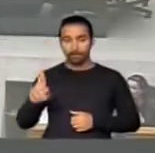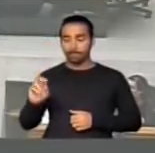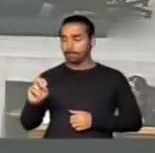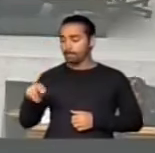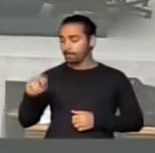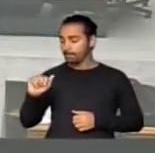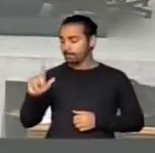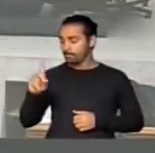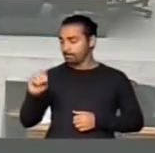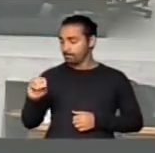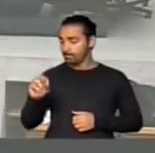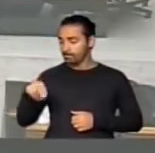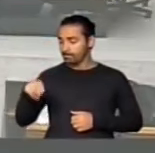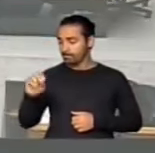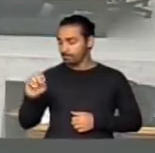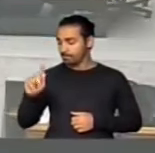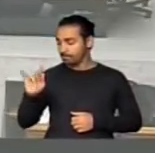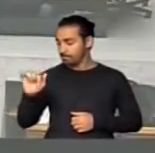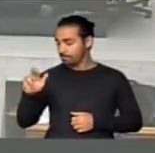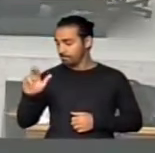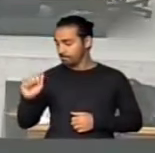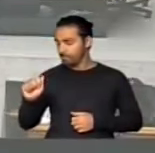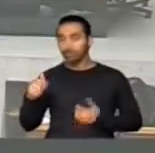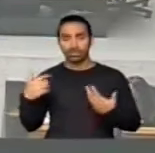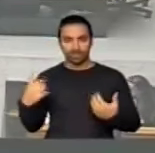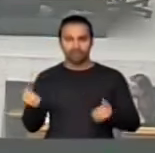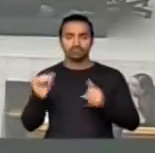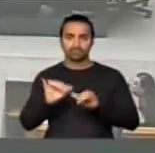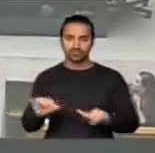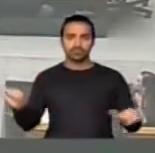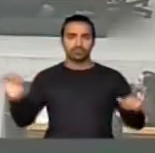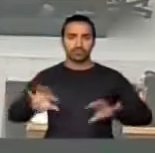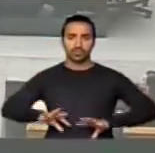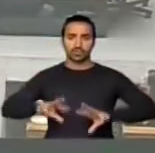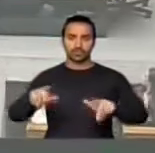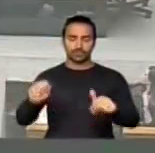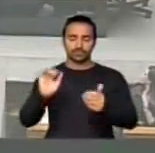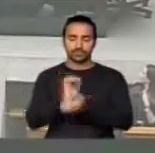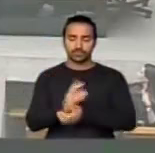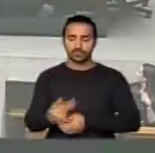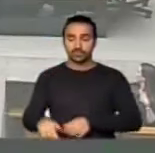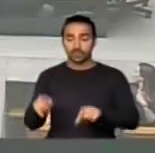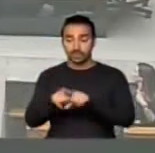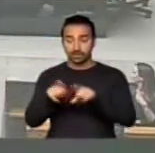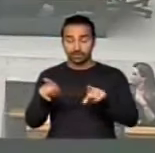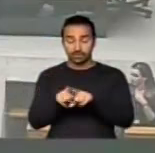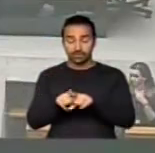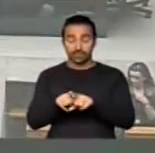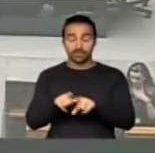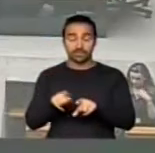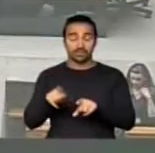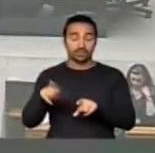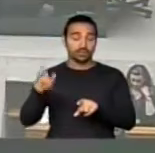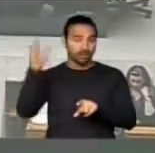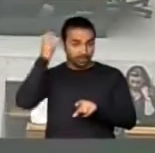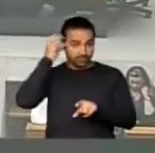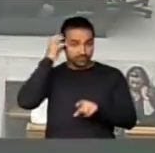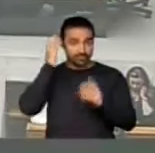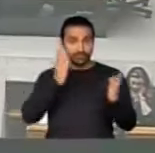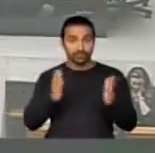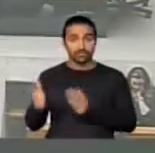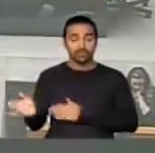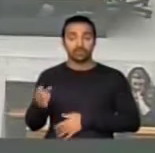Nogueira, atendido, pedido de vossa excelência e vamos dar toda a divulgação nos órgãos de comunicação na casa, inclusive na Hora do Brasil. Deputado